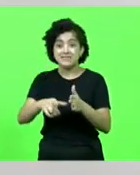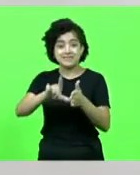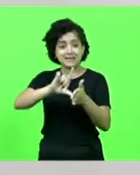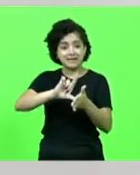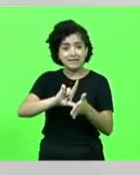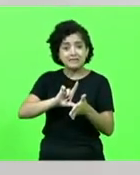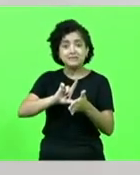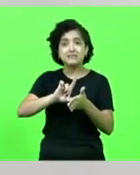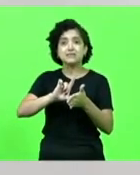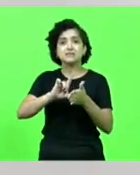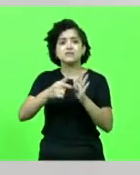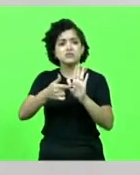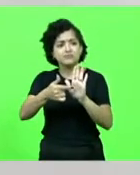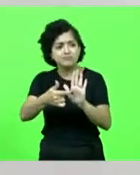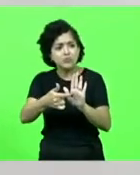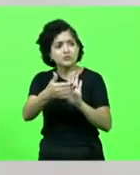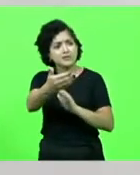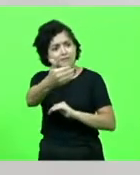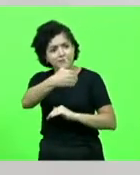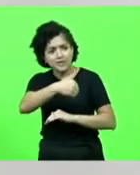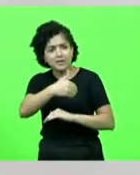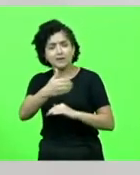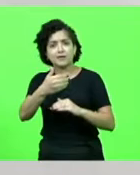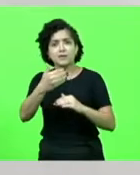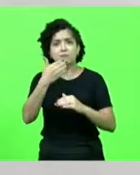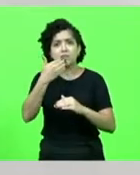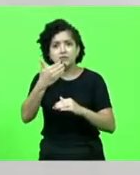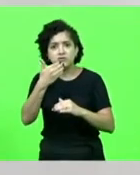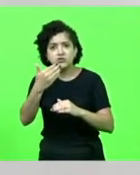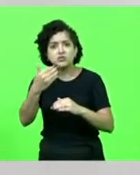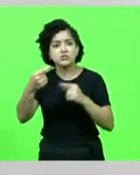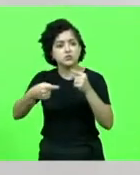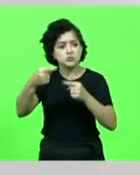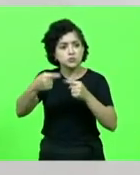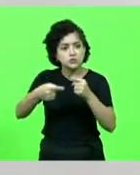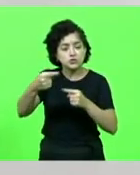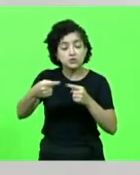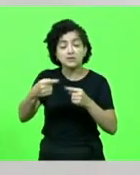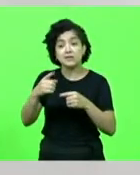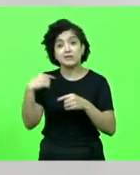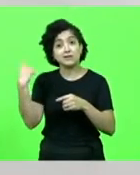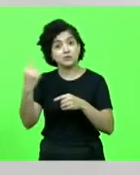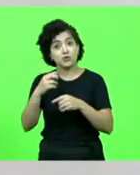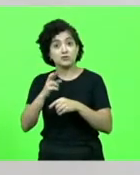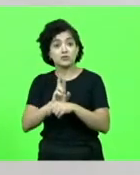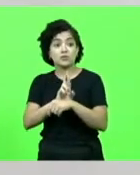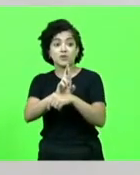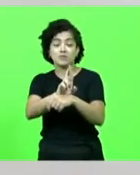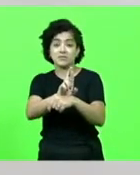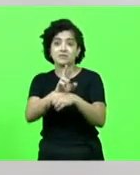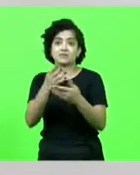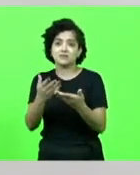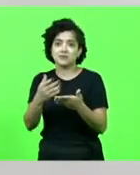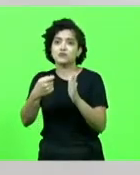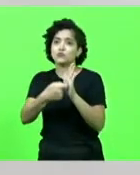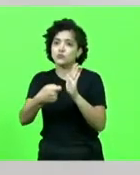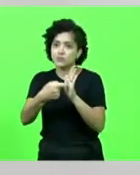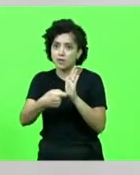de eles virem aqui reivindicar e nós, como representantes deles, poder lutar também por eles aqui.